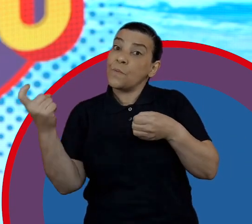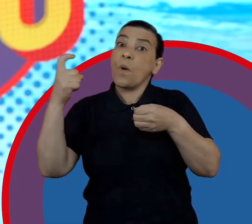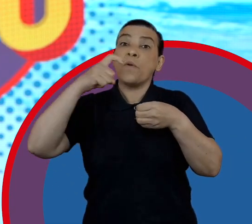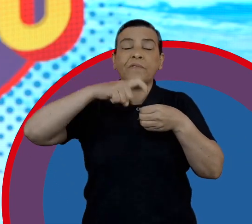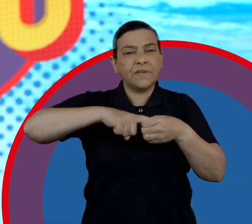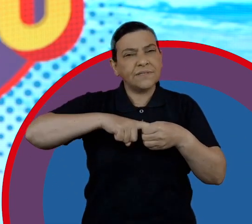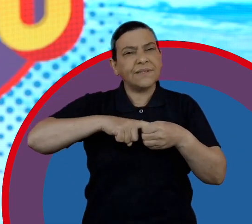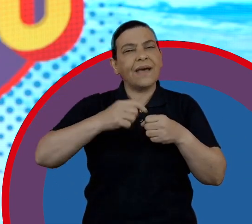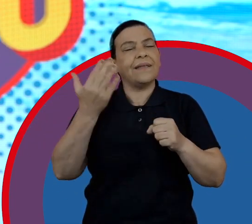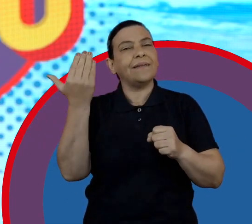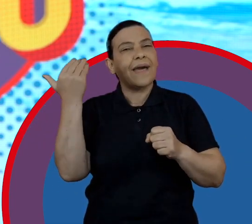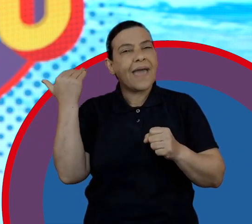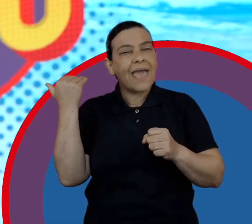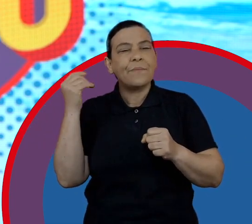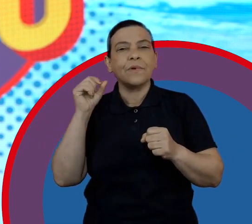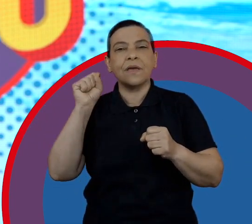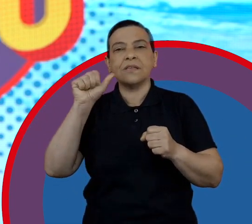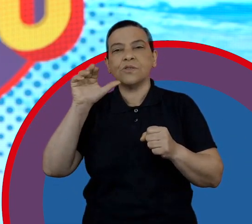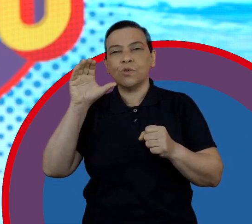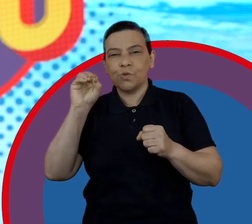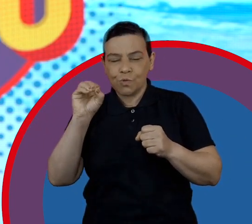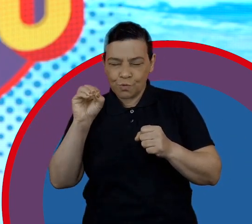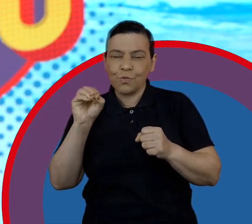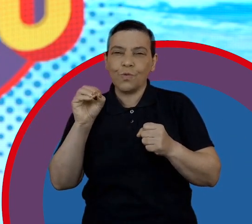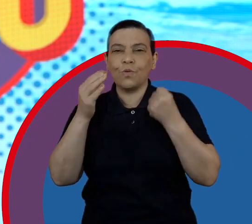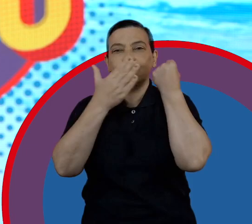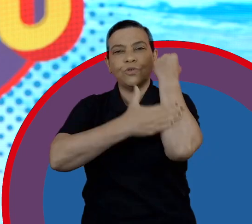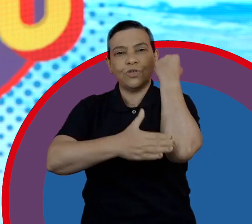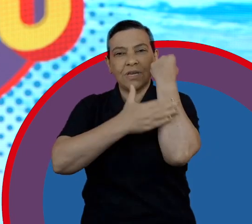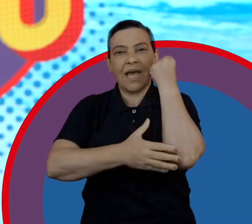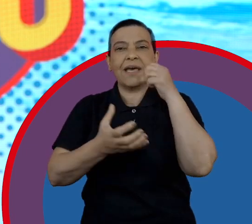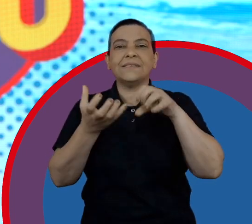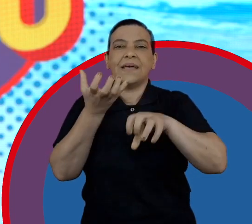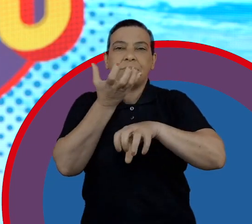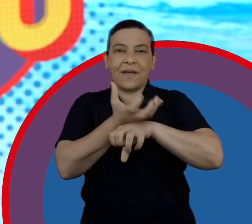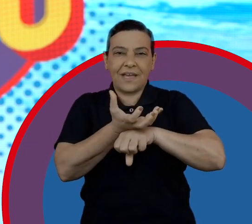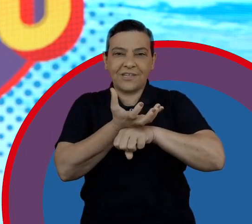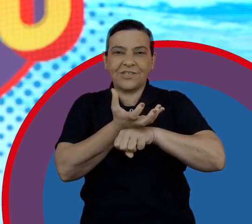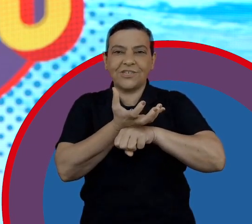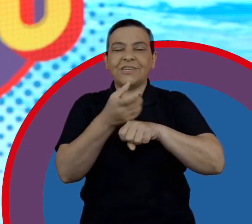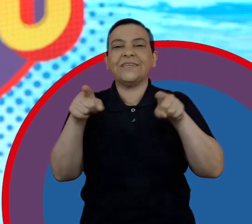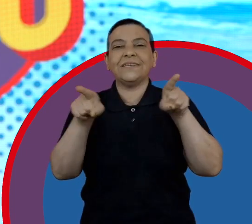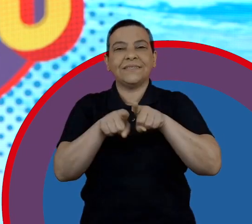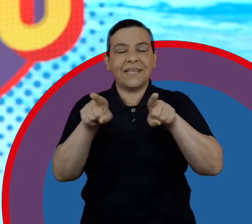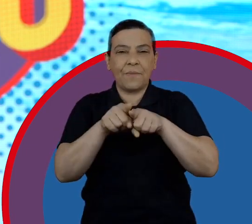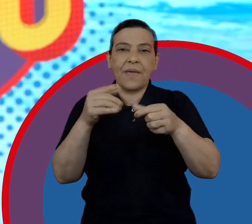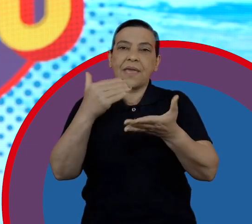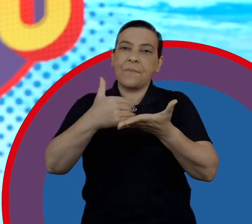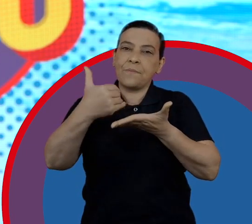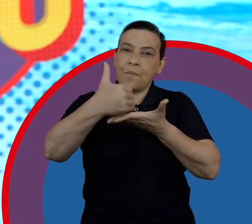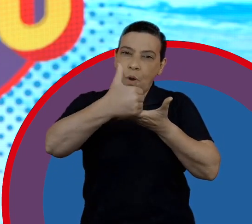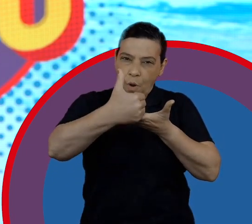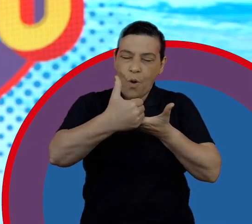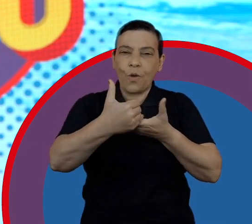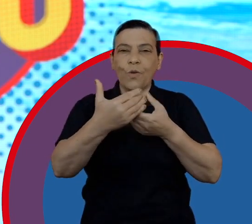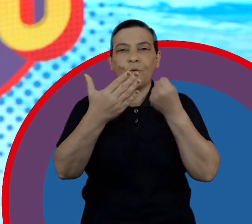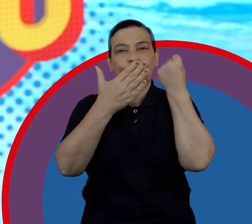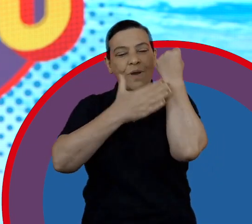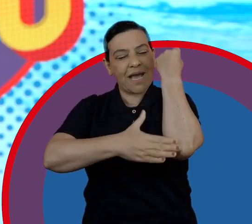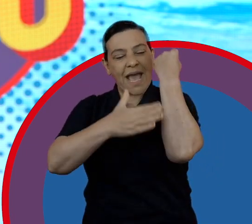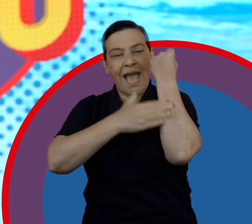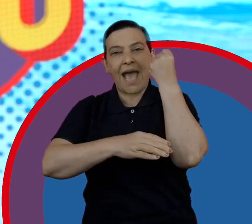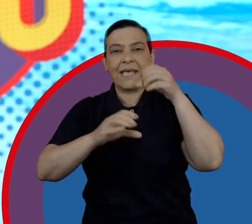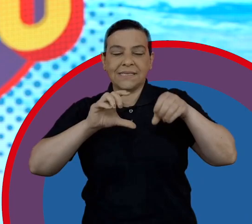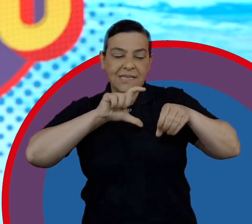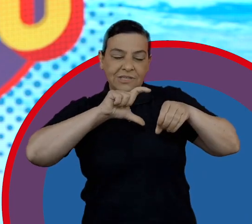época, ele fez o suco de casca de abacaxi, bolo com casca de abóbora e ele trouxe